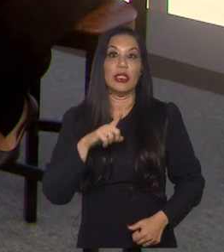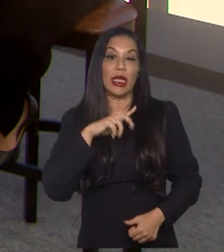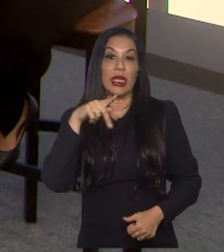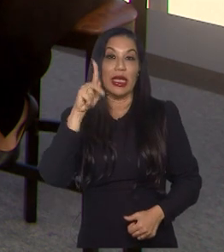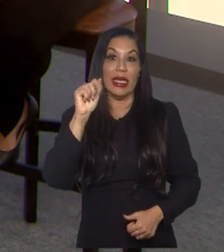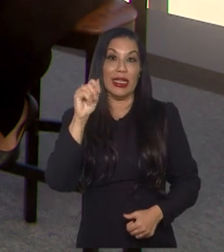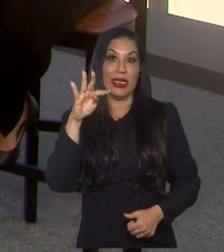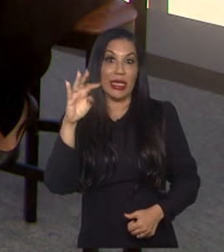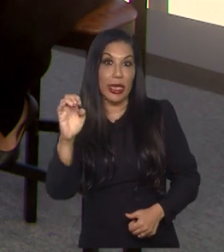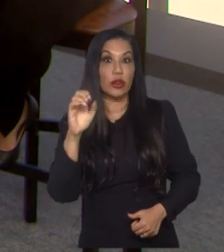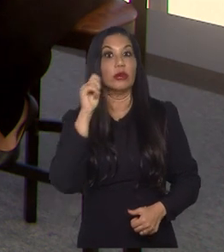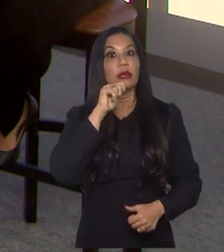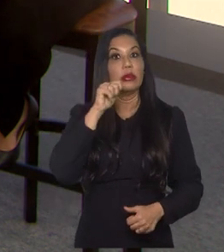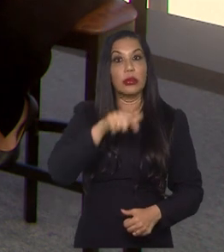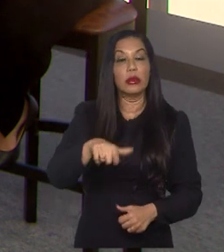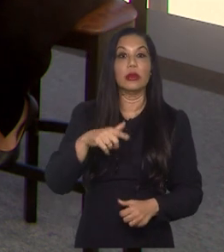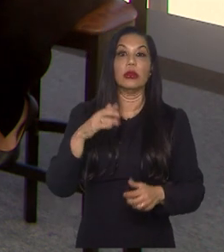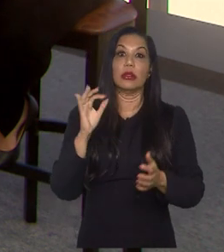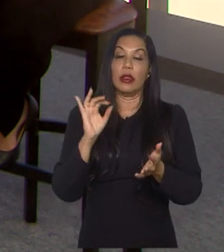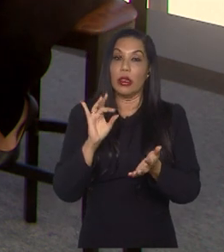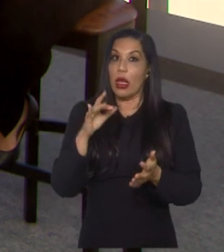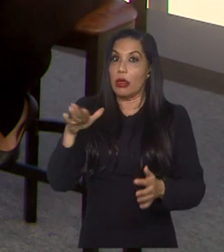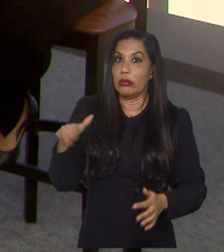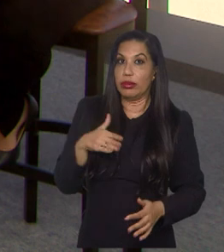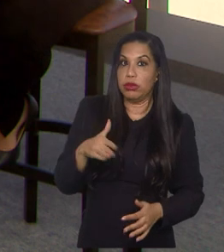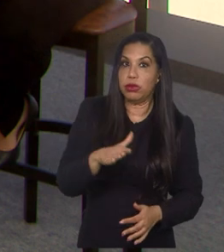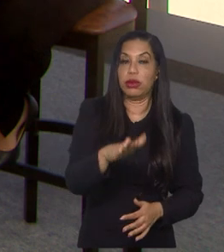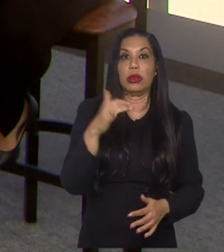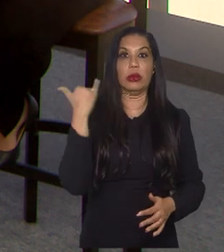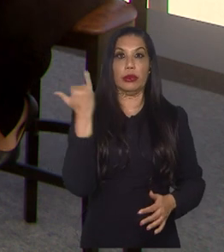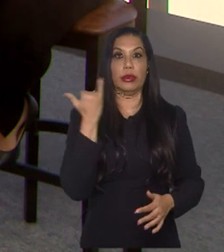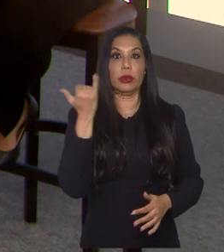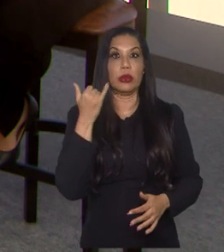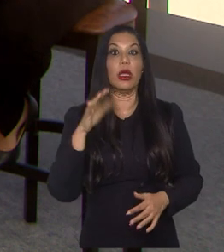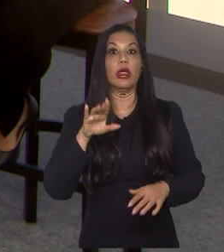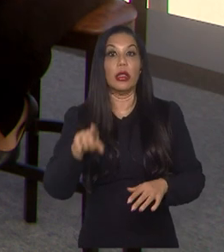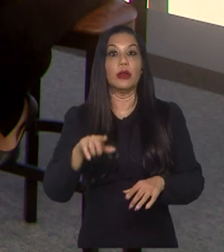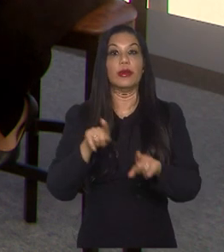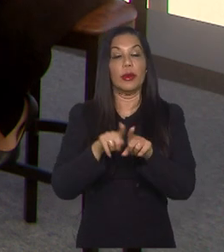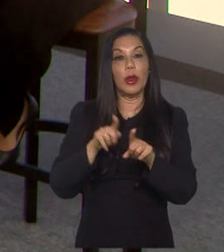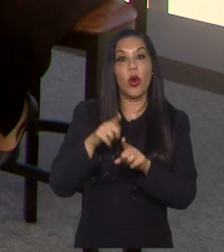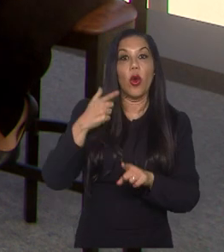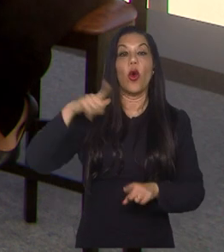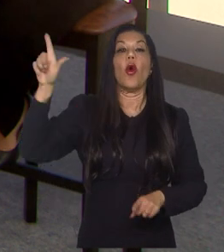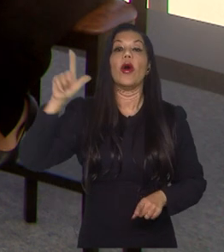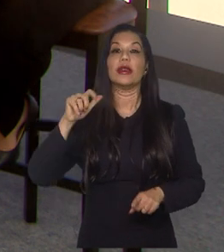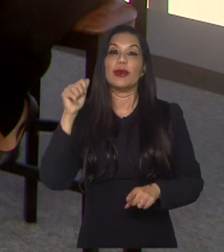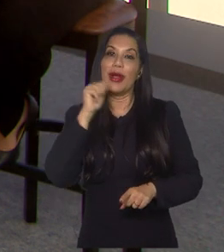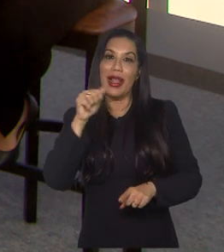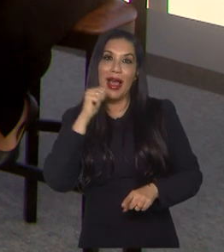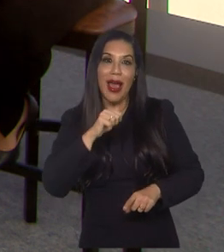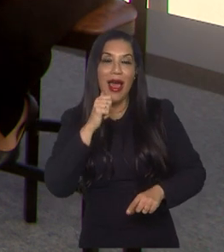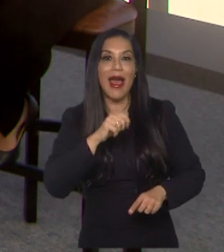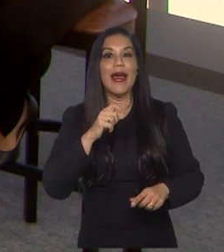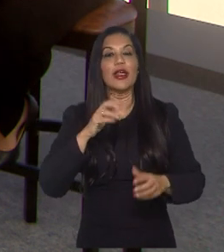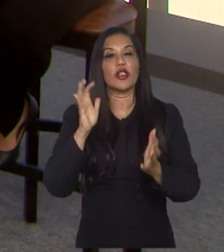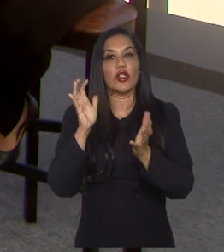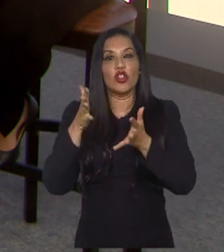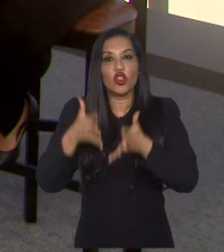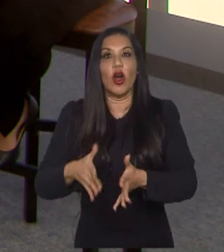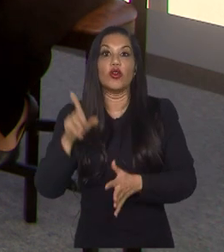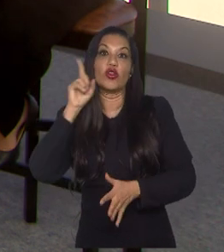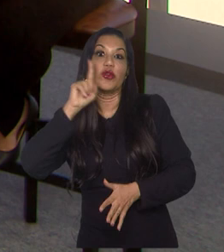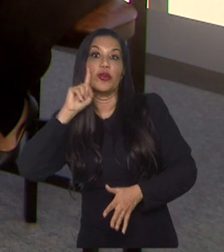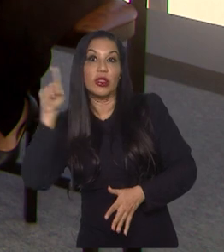McCabe, é uma jogadora do Arsenal, uma jogadora muito importante. Tem o Sullivan, também, que joga na Liga Americana, então, é uma